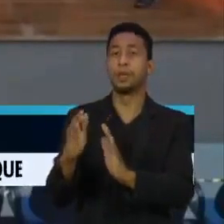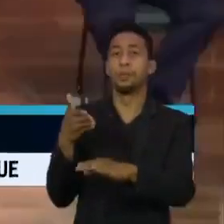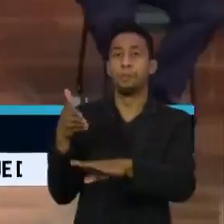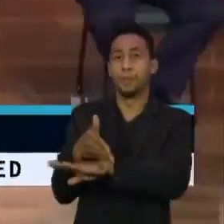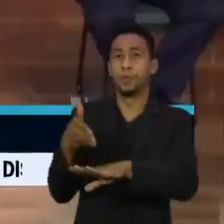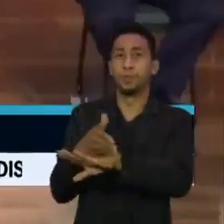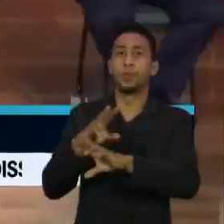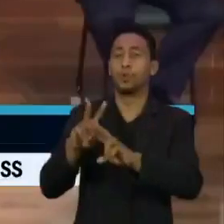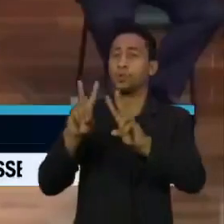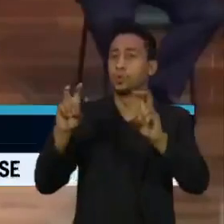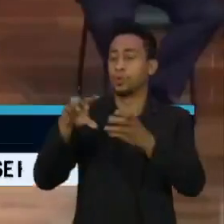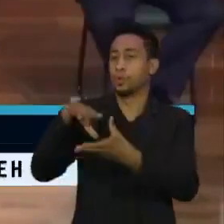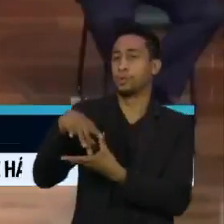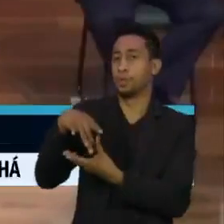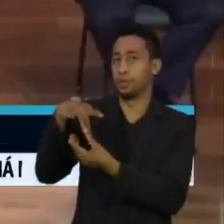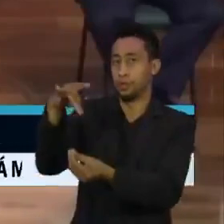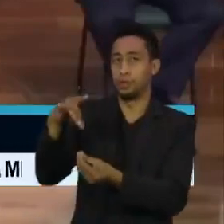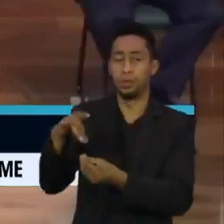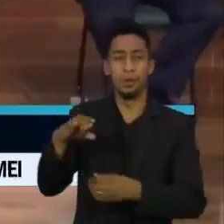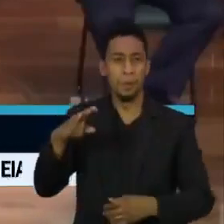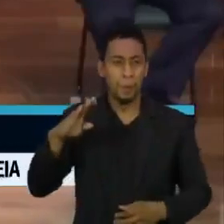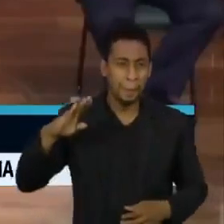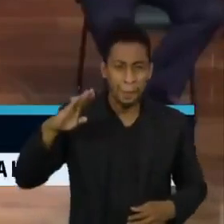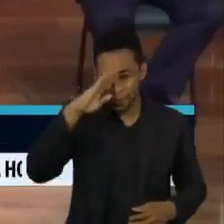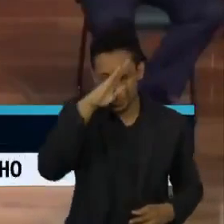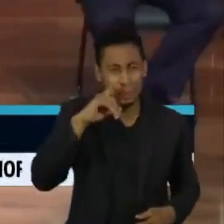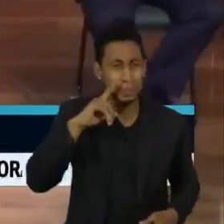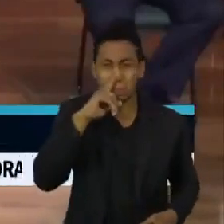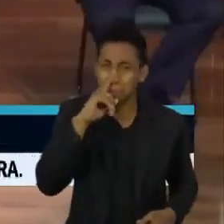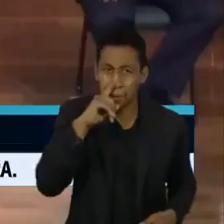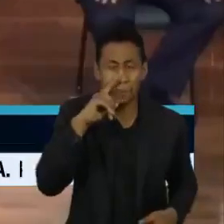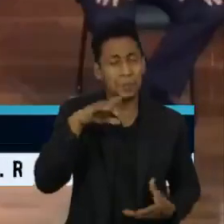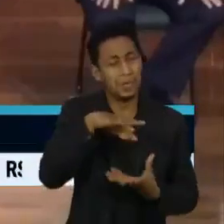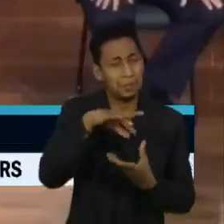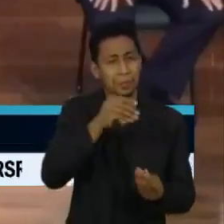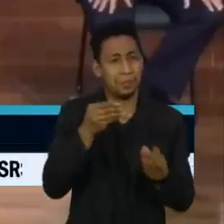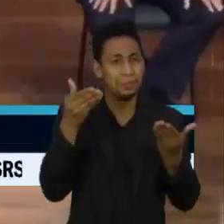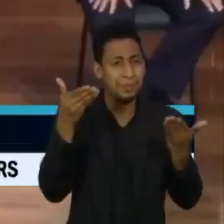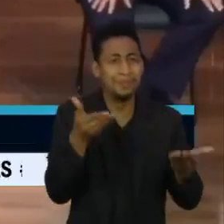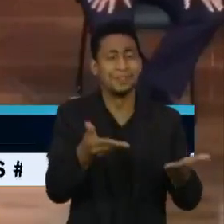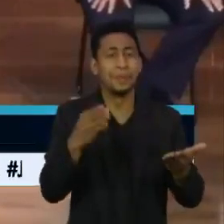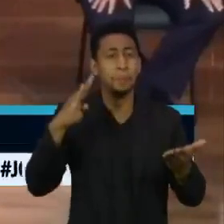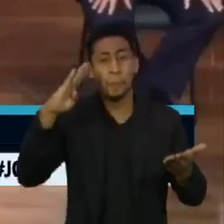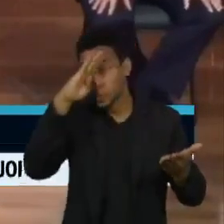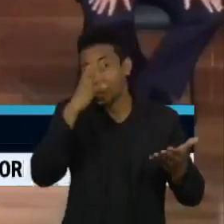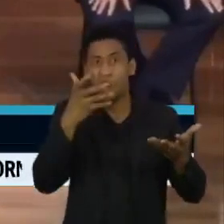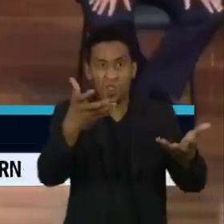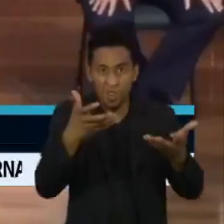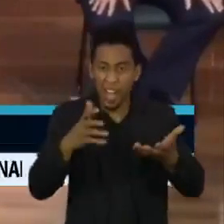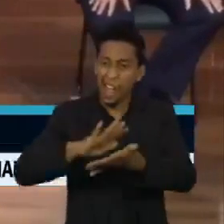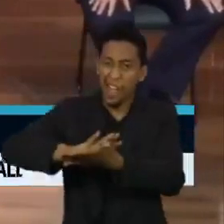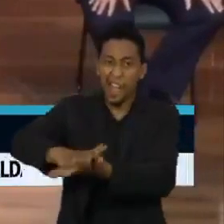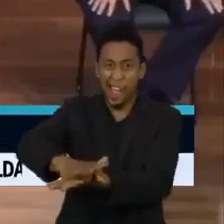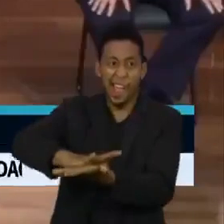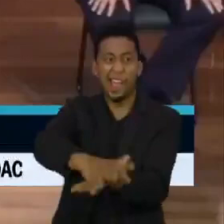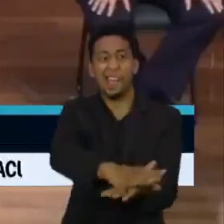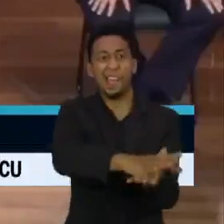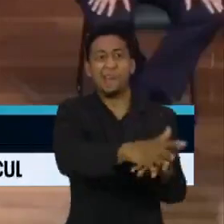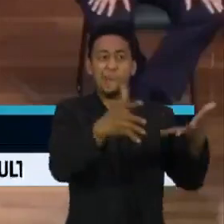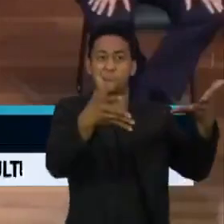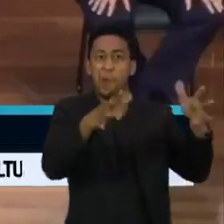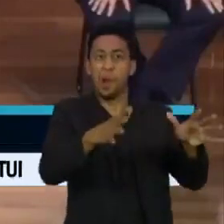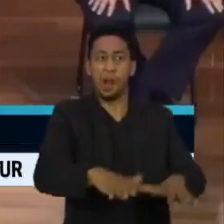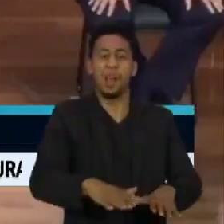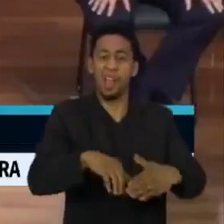democracia. O Bolsonaro é uma ameaça às liberdades democráticas. Ele quer seguir tentando